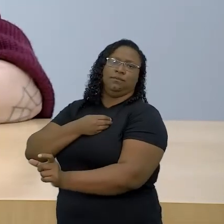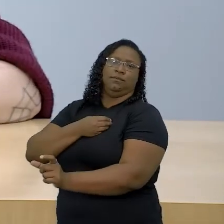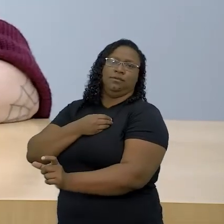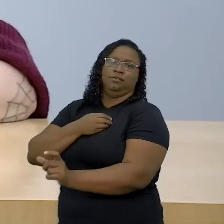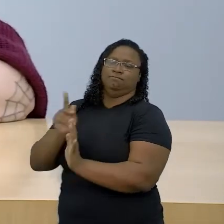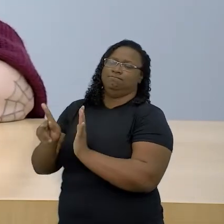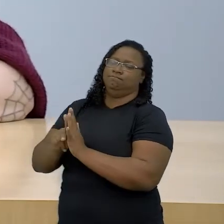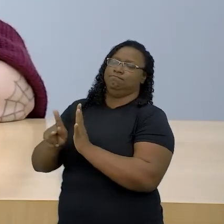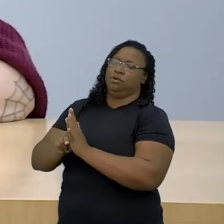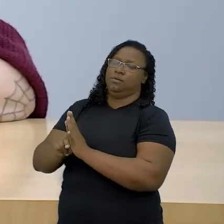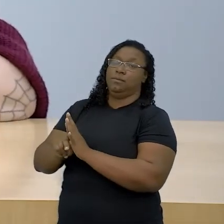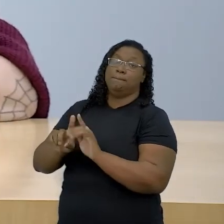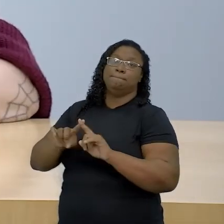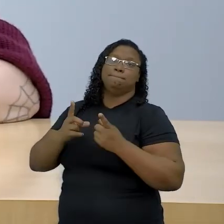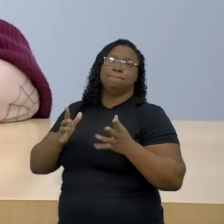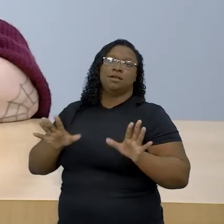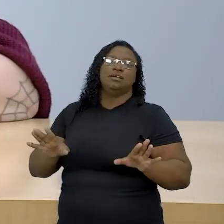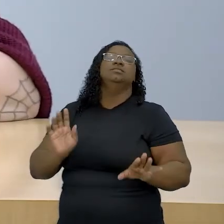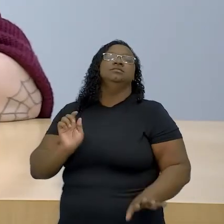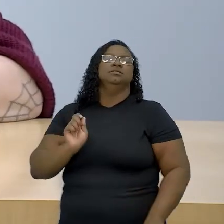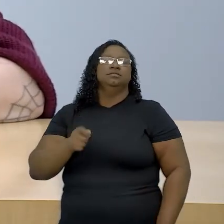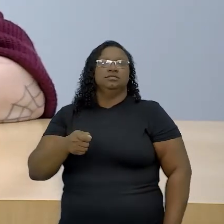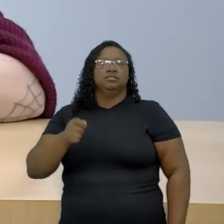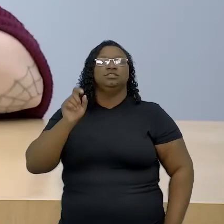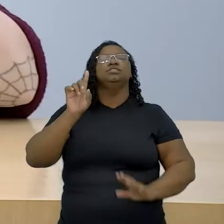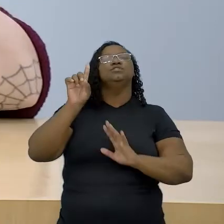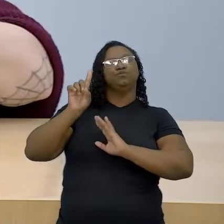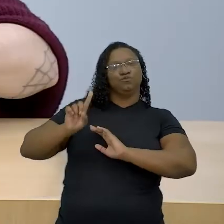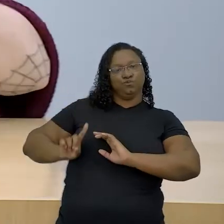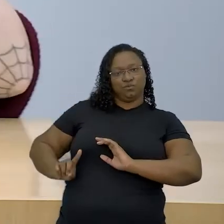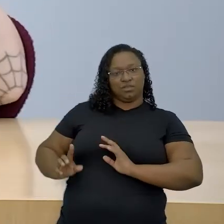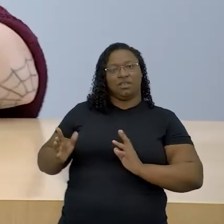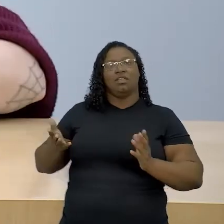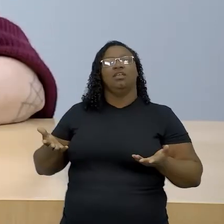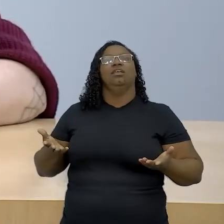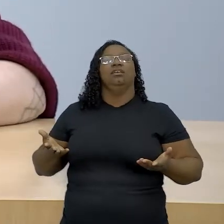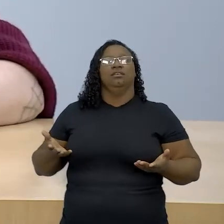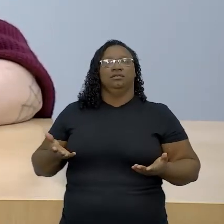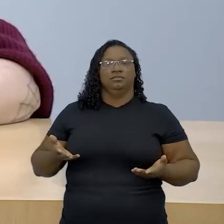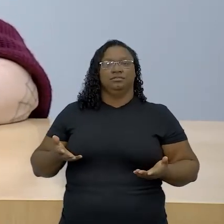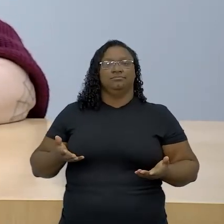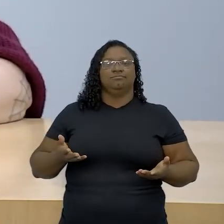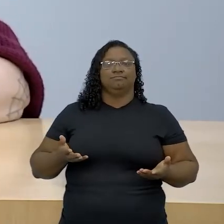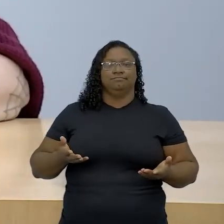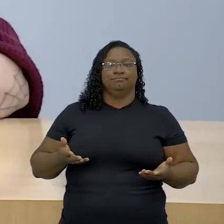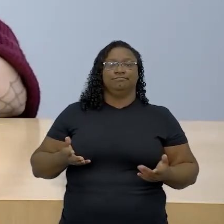dignas de direitos, sujeitos de direitos, mas sim como corpos matáveis.